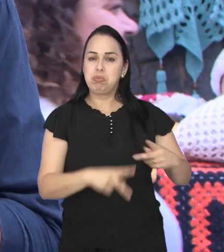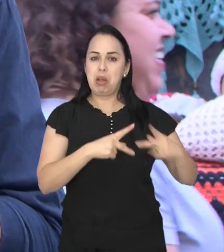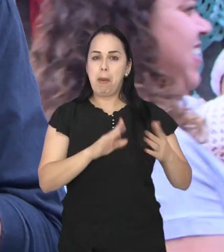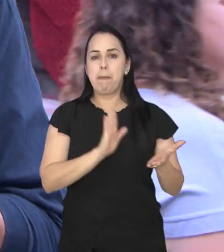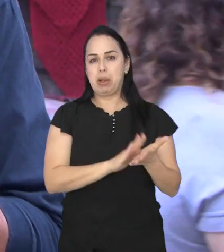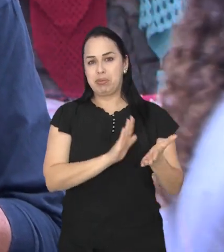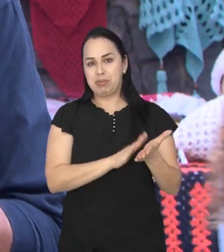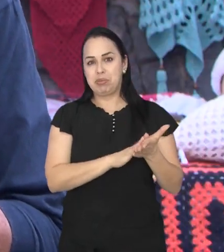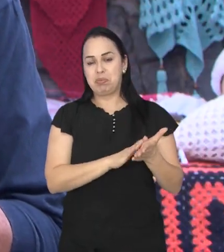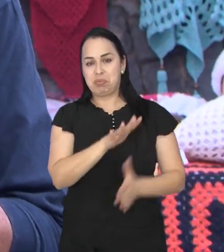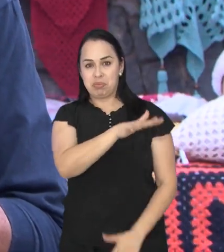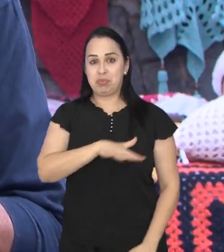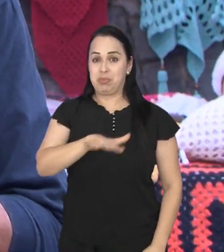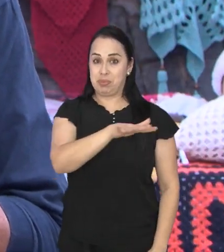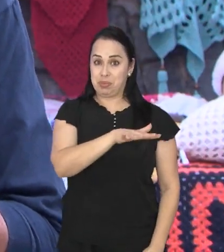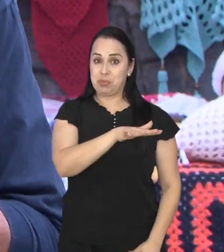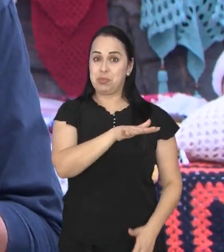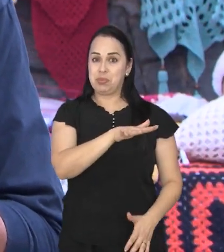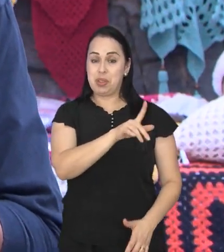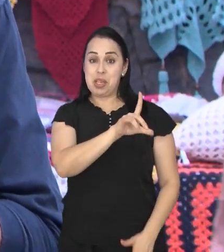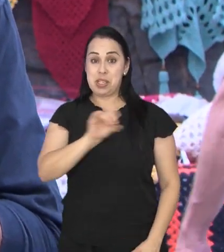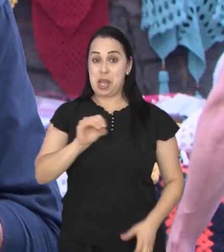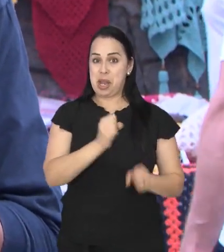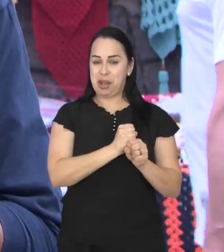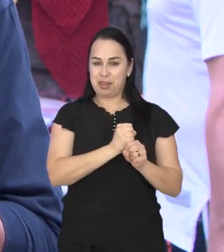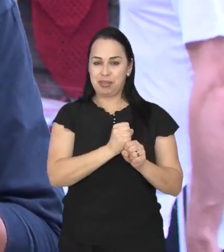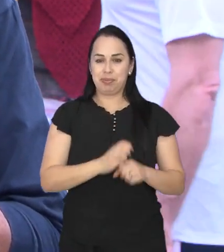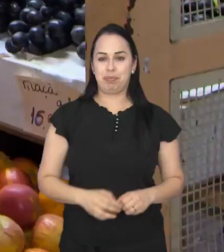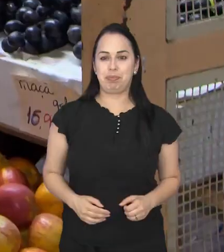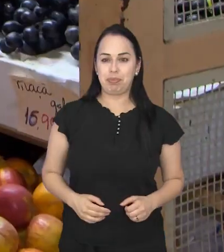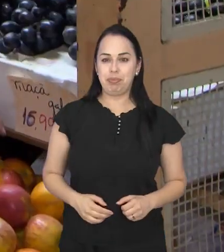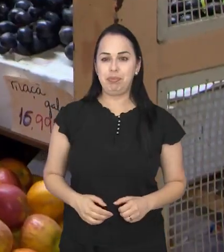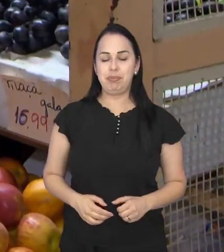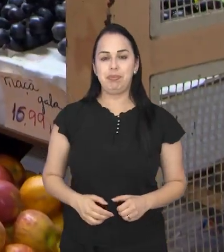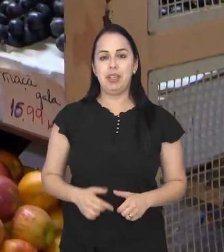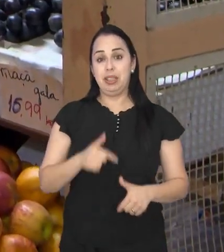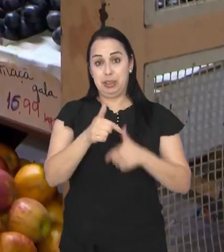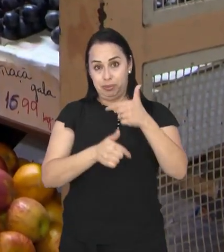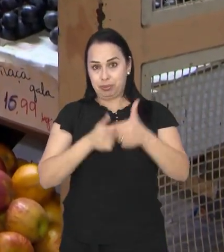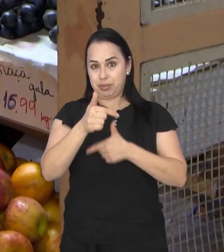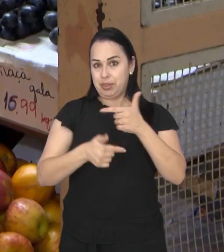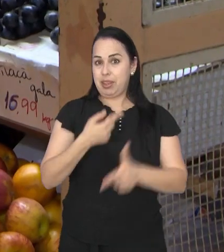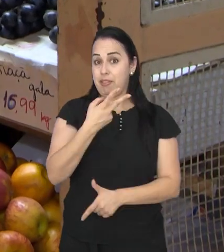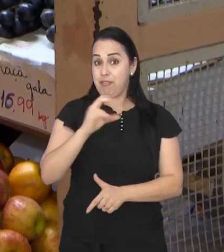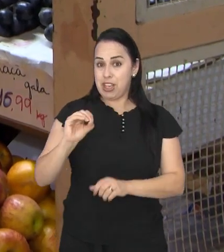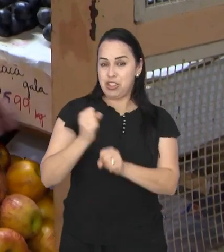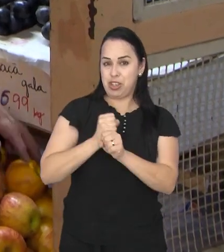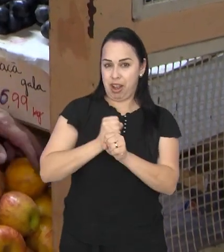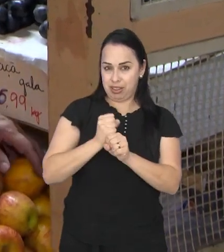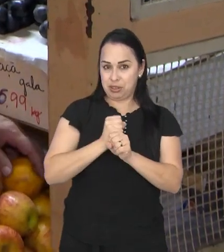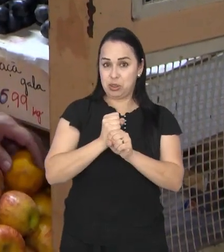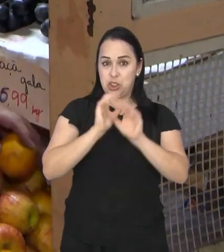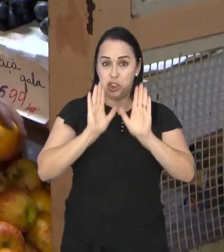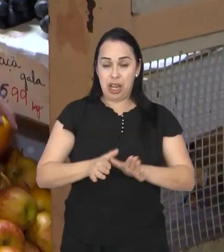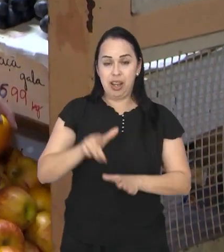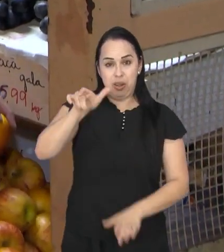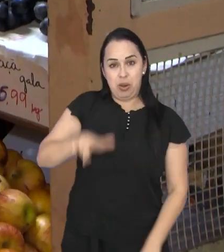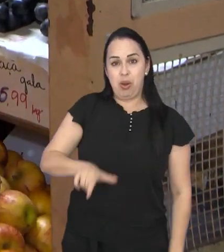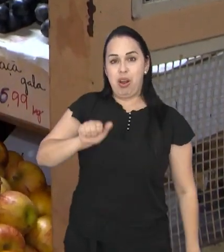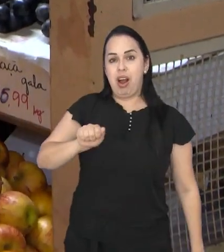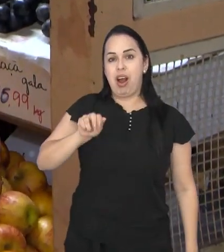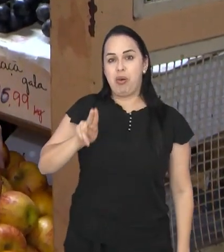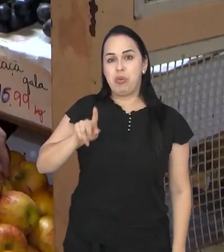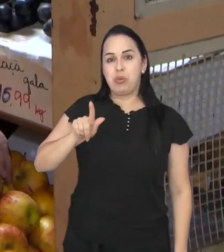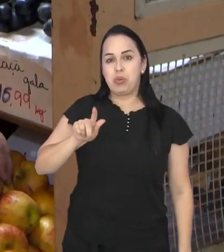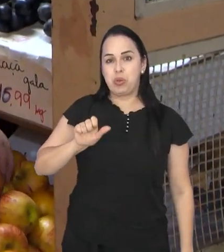Campos. Parabéns ao Mercado Municipal pelos seus 100 anos. Trabalhando há mais de duas décadas no Mercado Municipal, seu